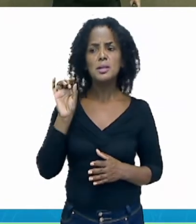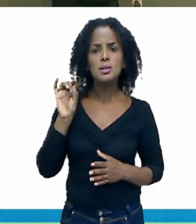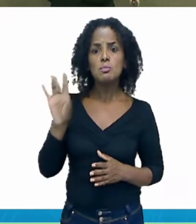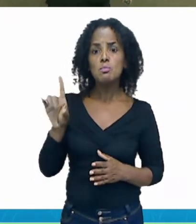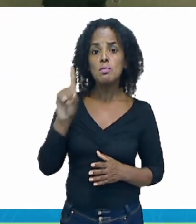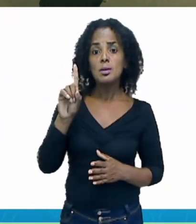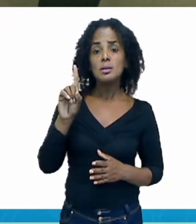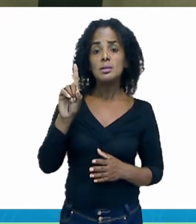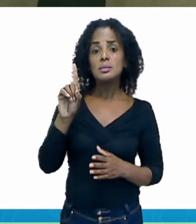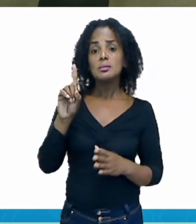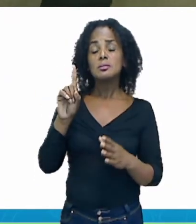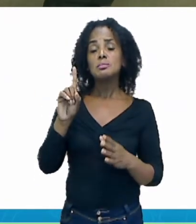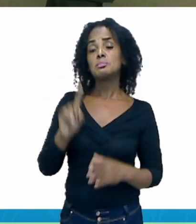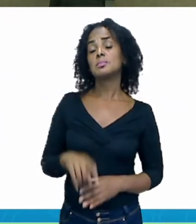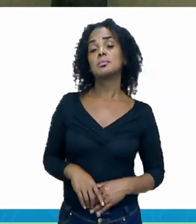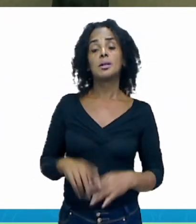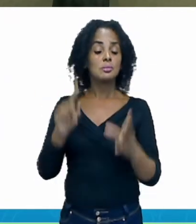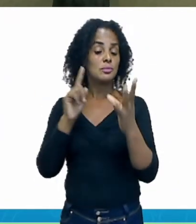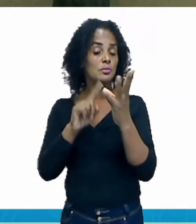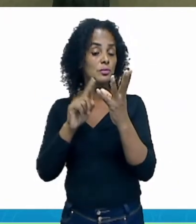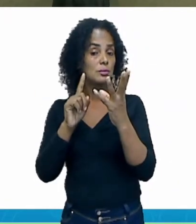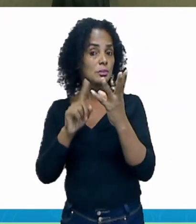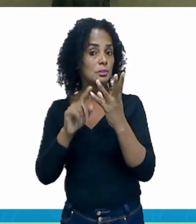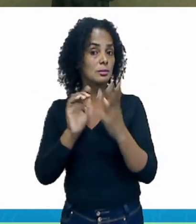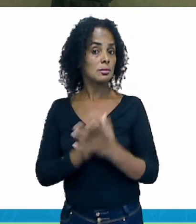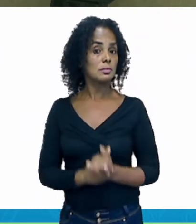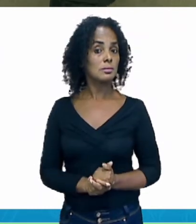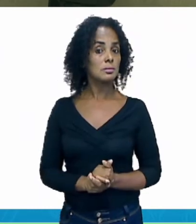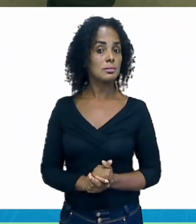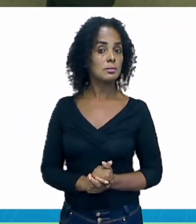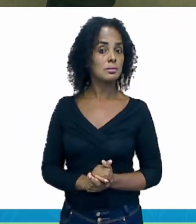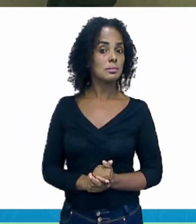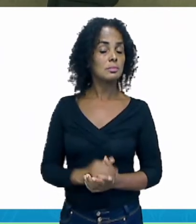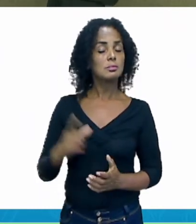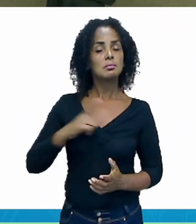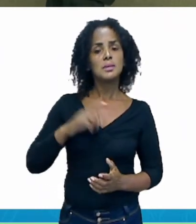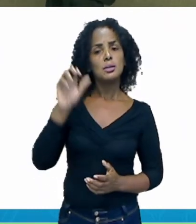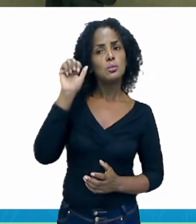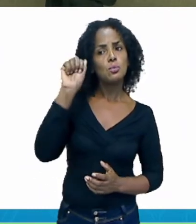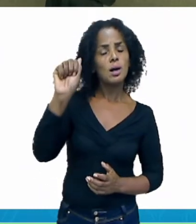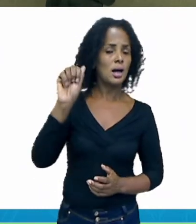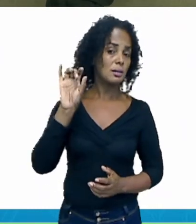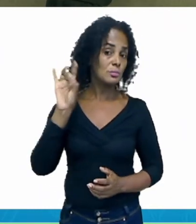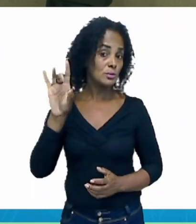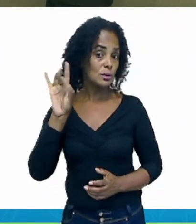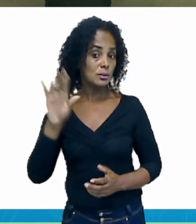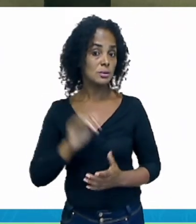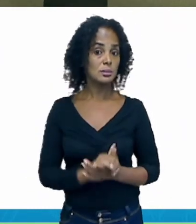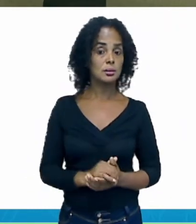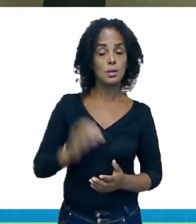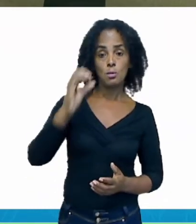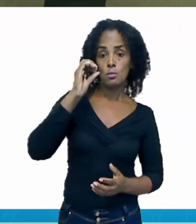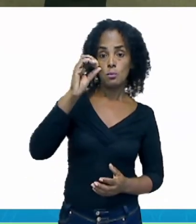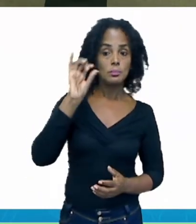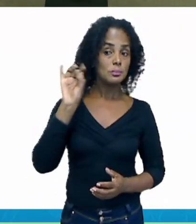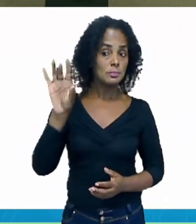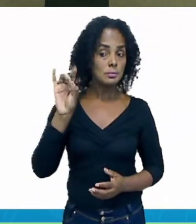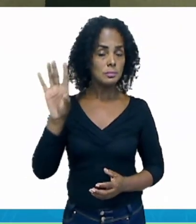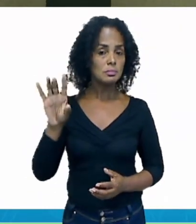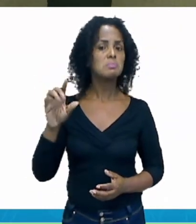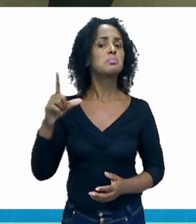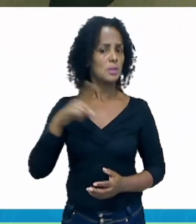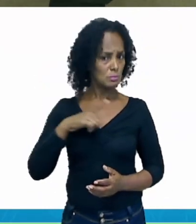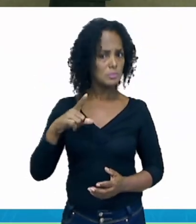Tenho, professora. Olha aqui, o A sozinho, o O sozinho. Então eu